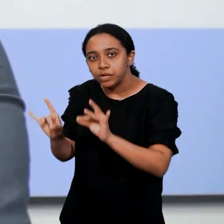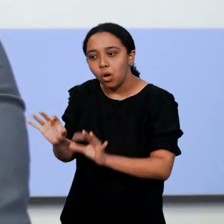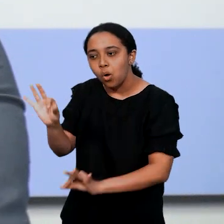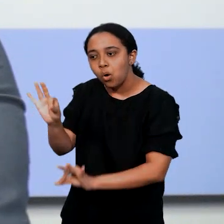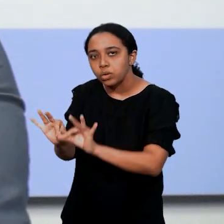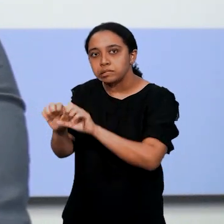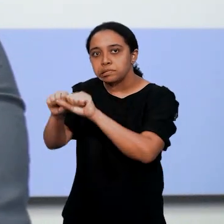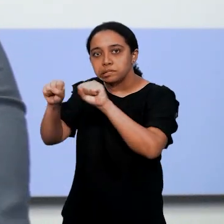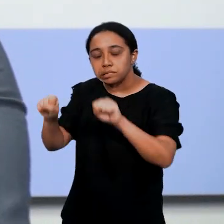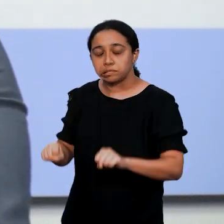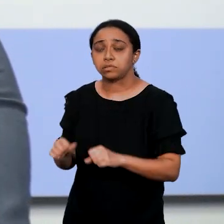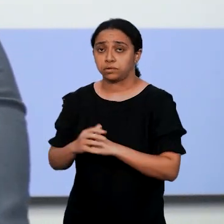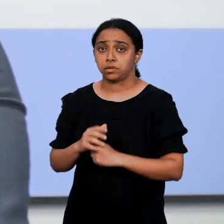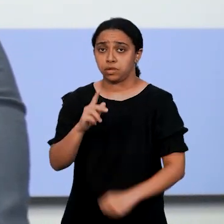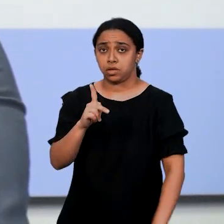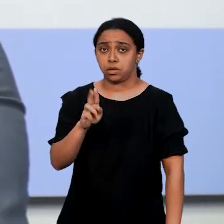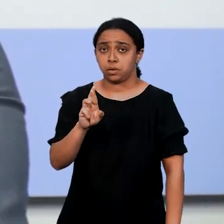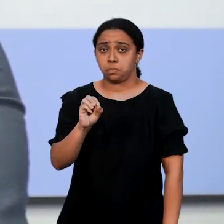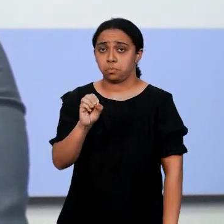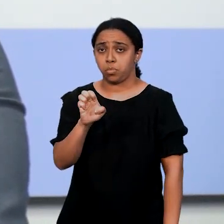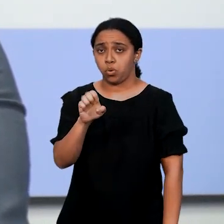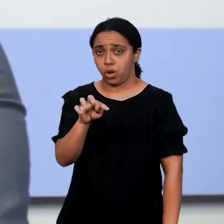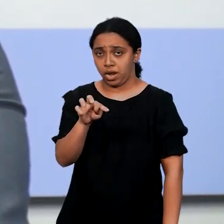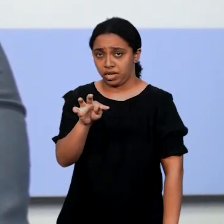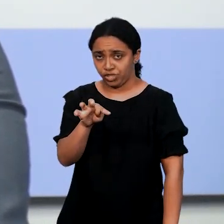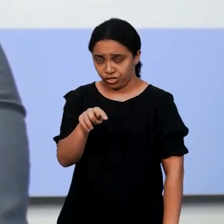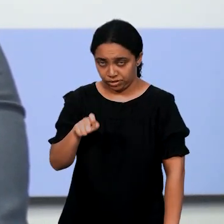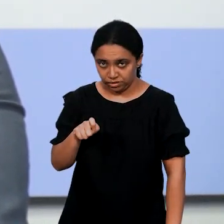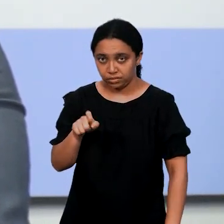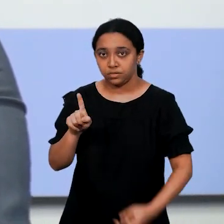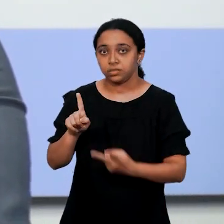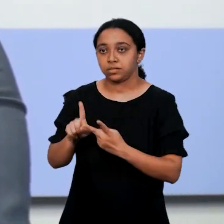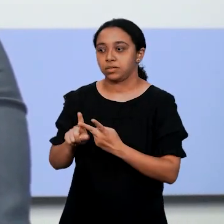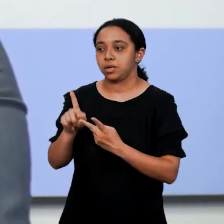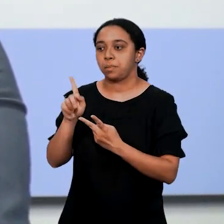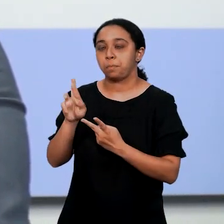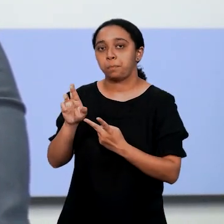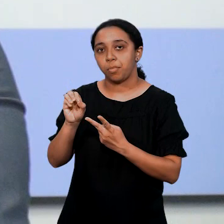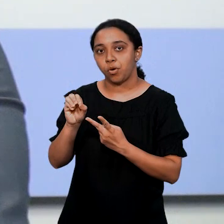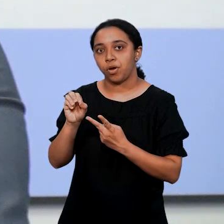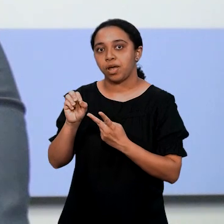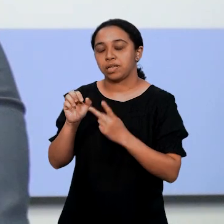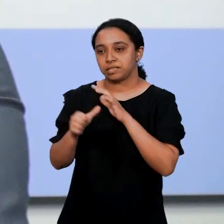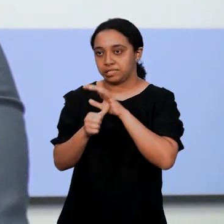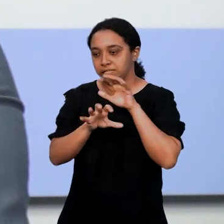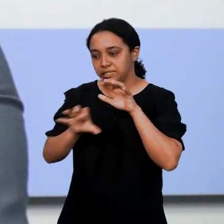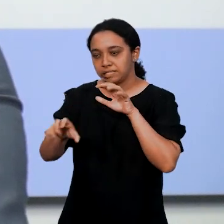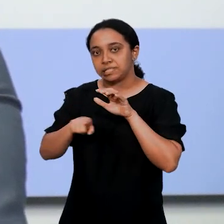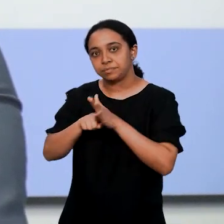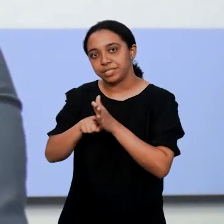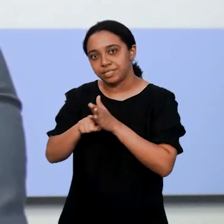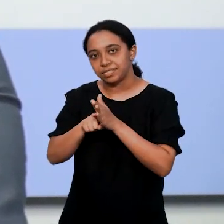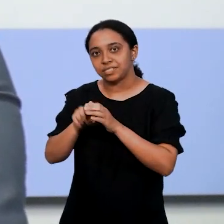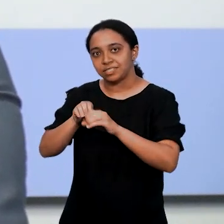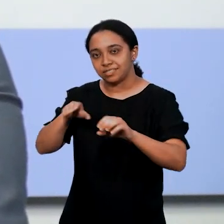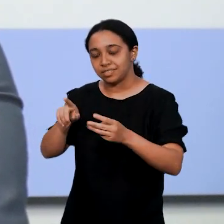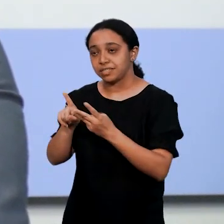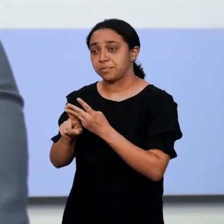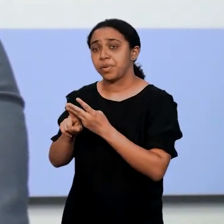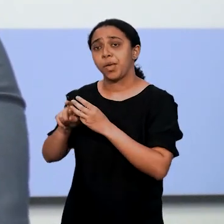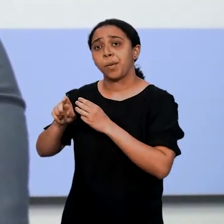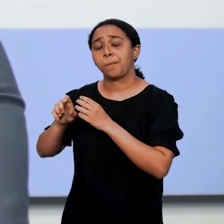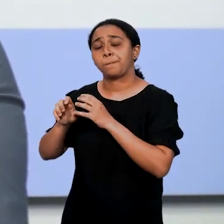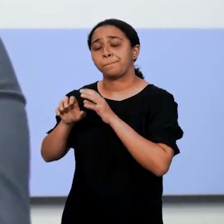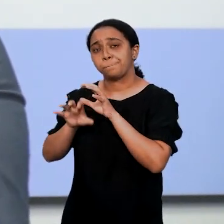organizada com a ProExit, a ProReitoria de Extensão, ProReitoria de Pesquisa e Pós-Graduação e a ProReitoria de Ensino.